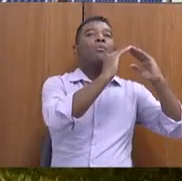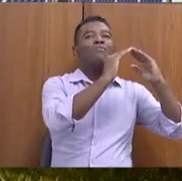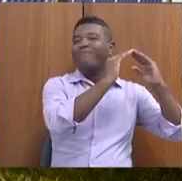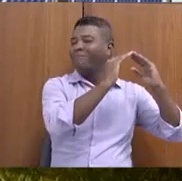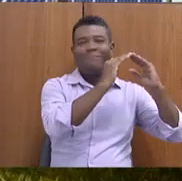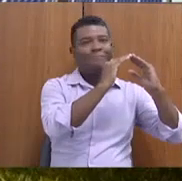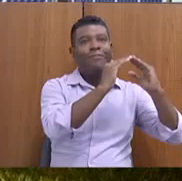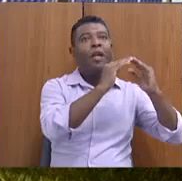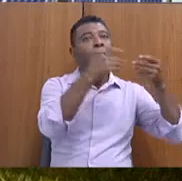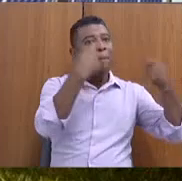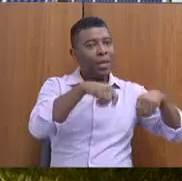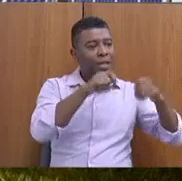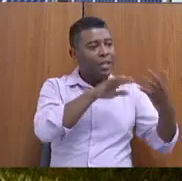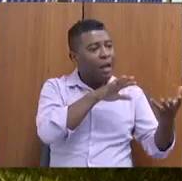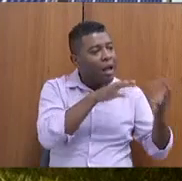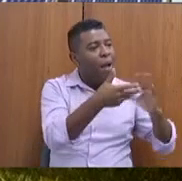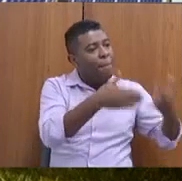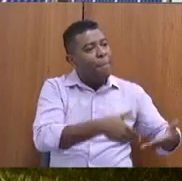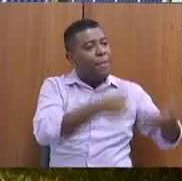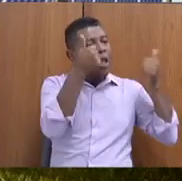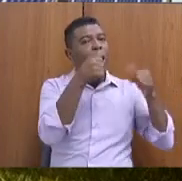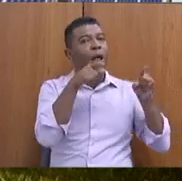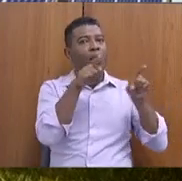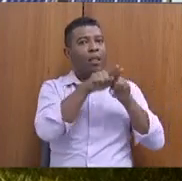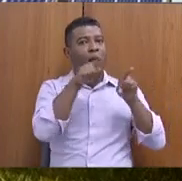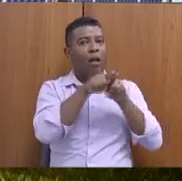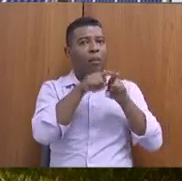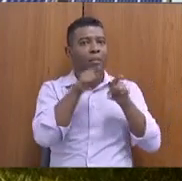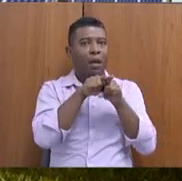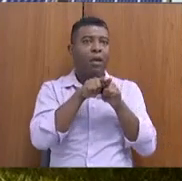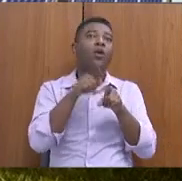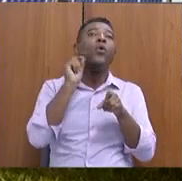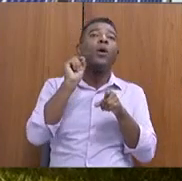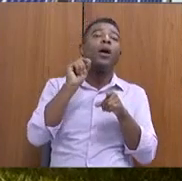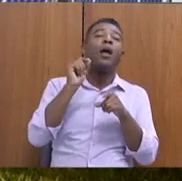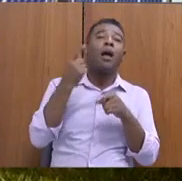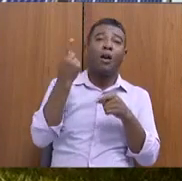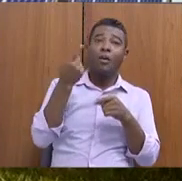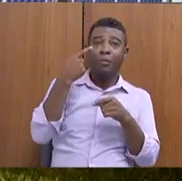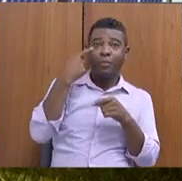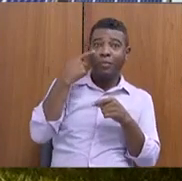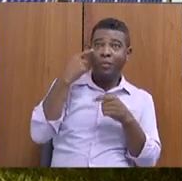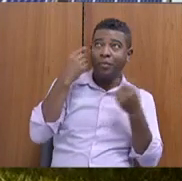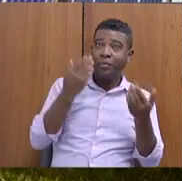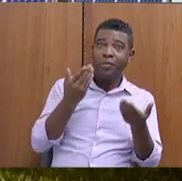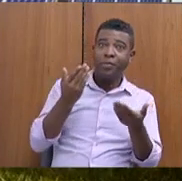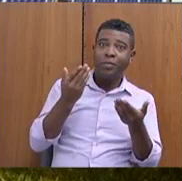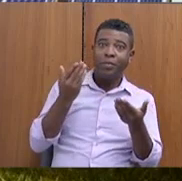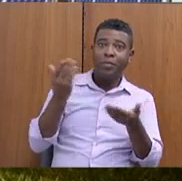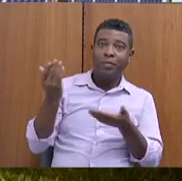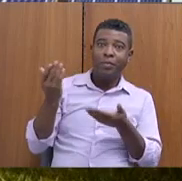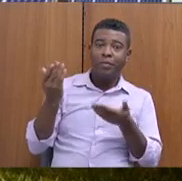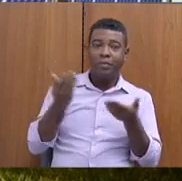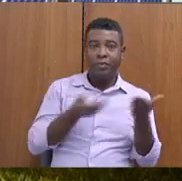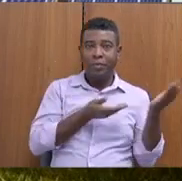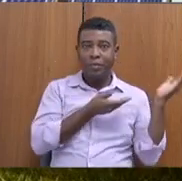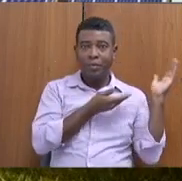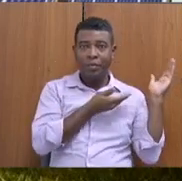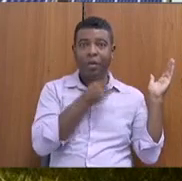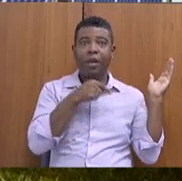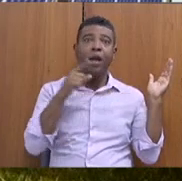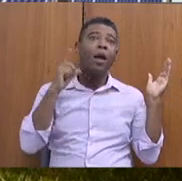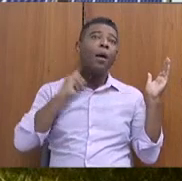que a gente tem feito de melhoria habitacional. Nós temos o programa Minas de Sol, que acessa a energia elétrica a famílias rurais em situação de